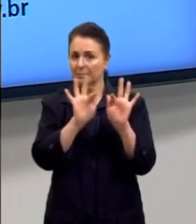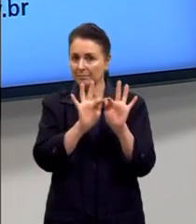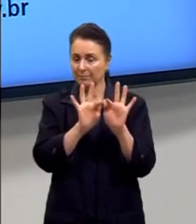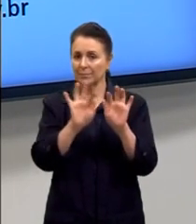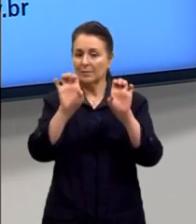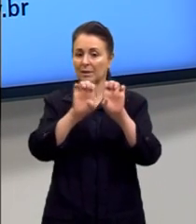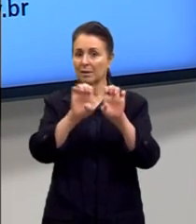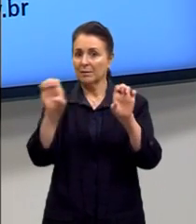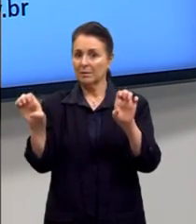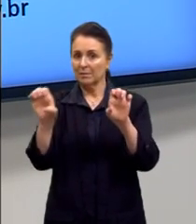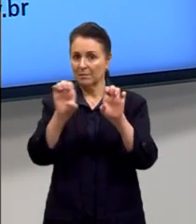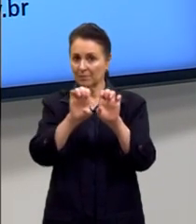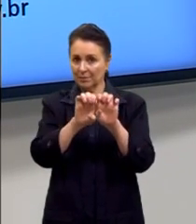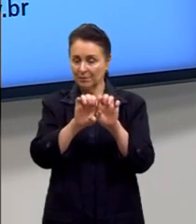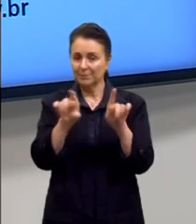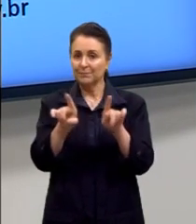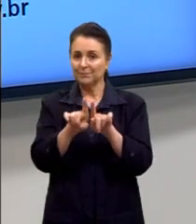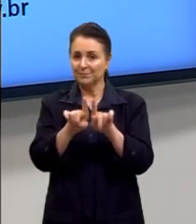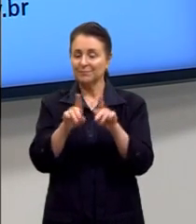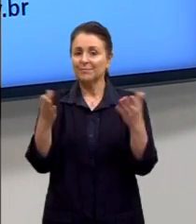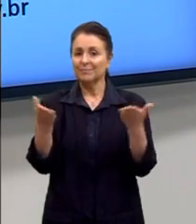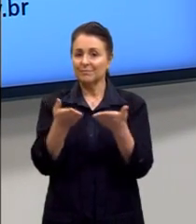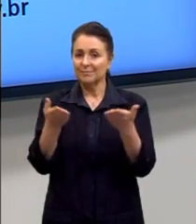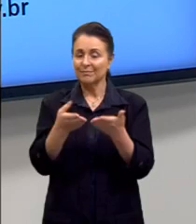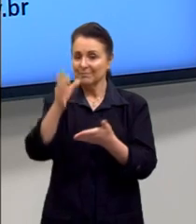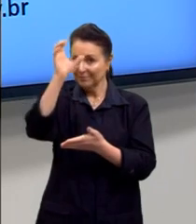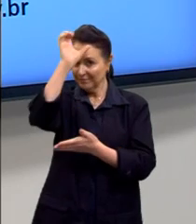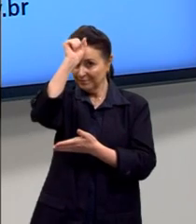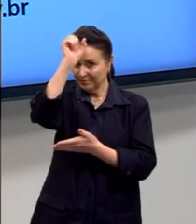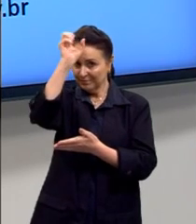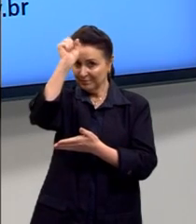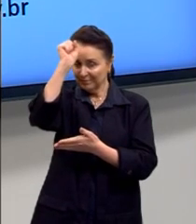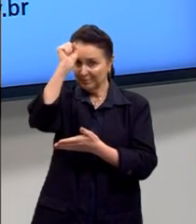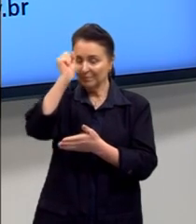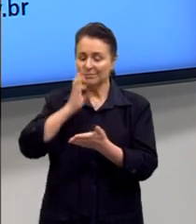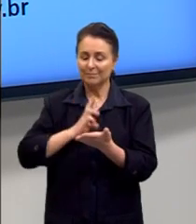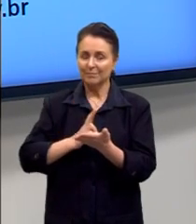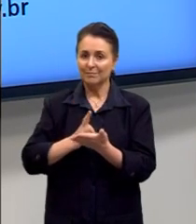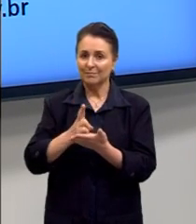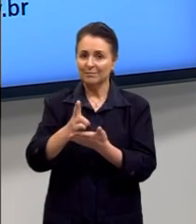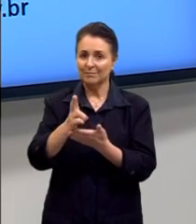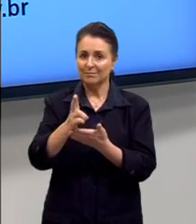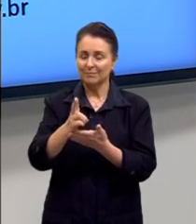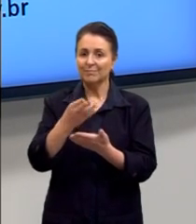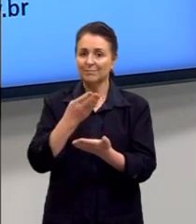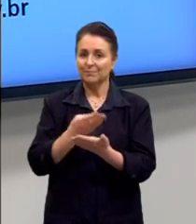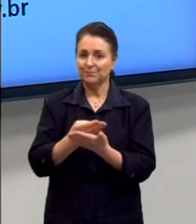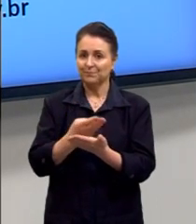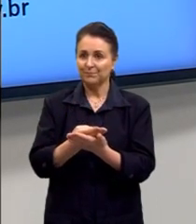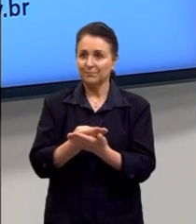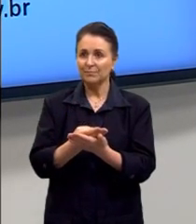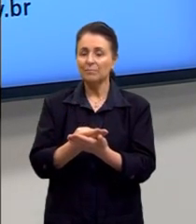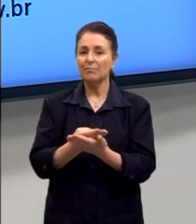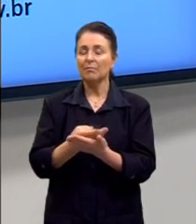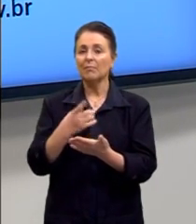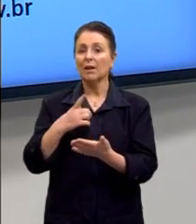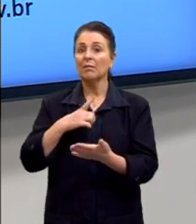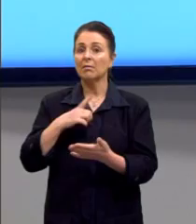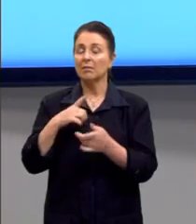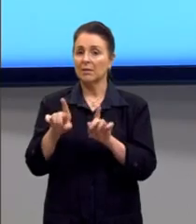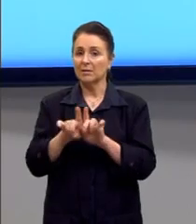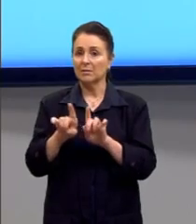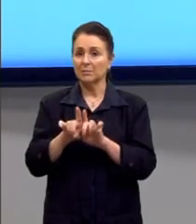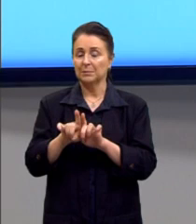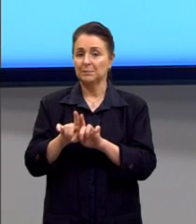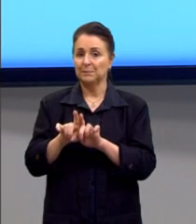equações também, e agora nós vamos dar aí segmento nas nossas aulas. Eu deixo aqui para vocês,